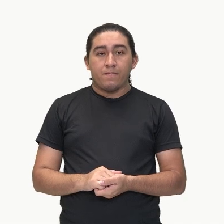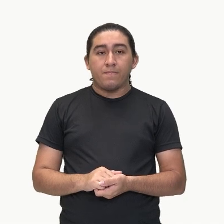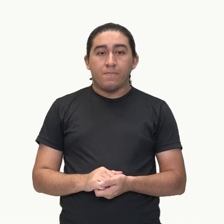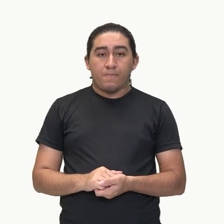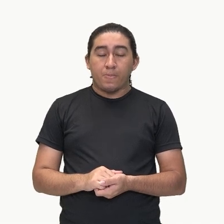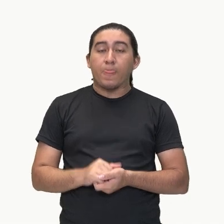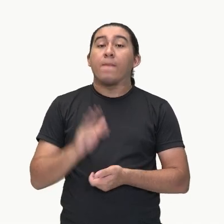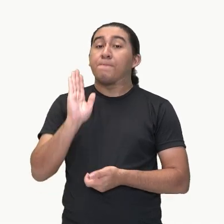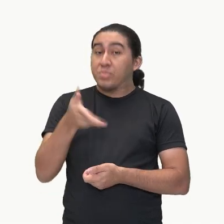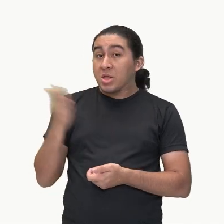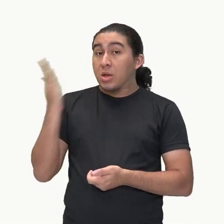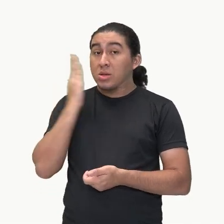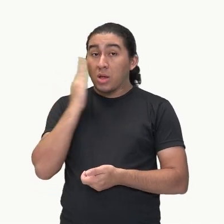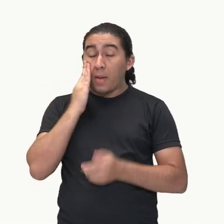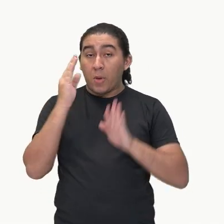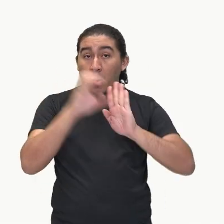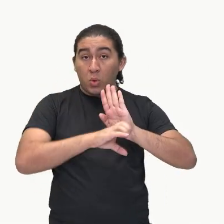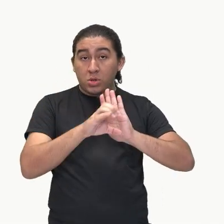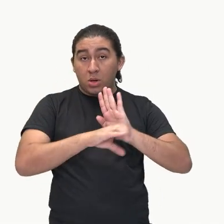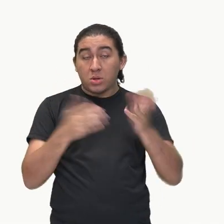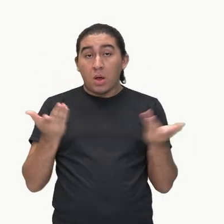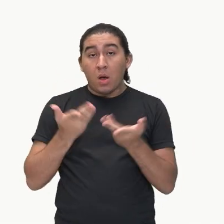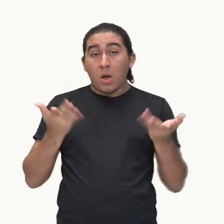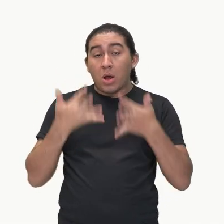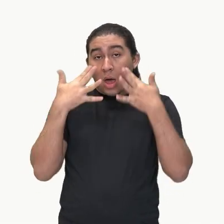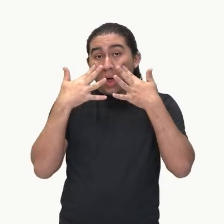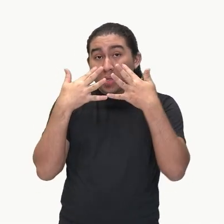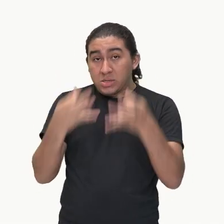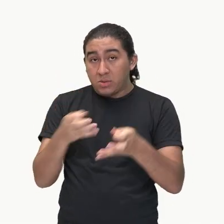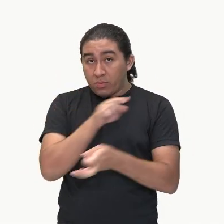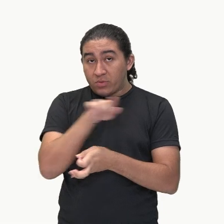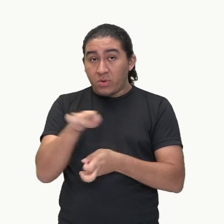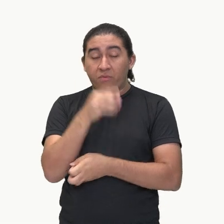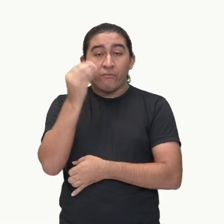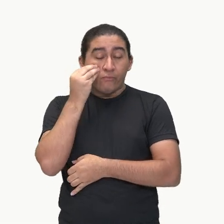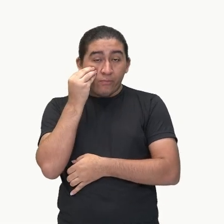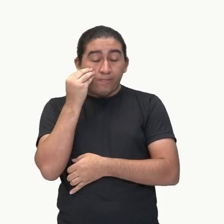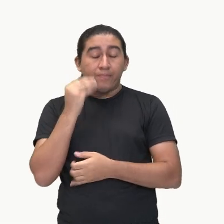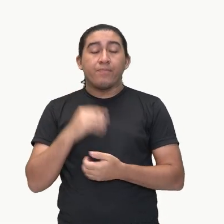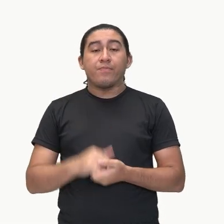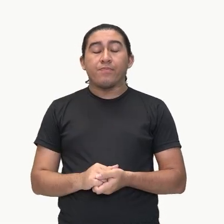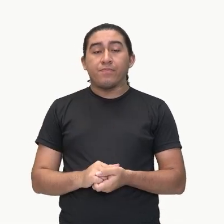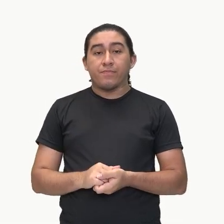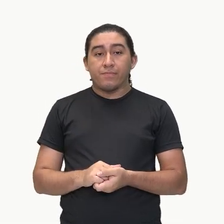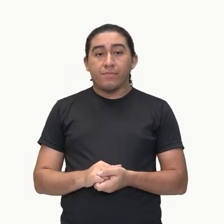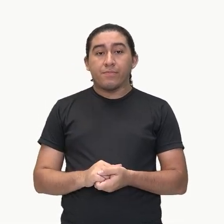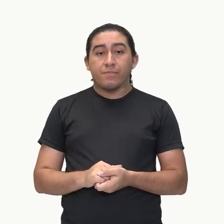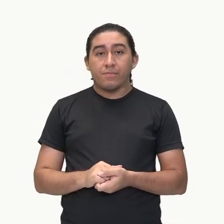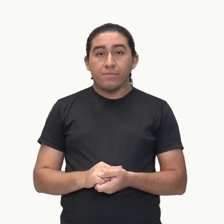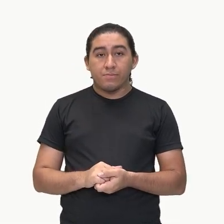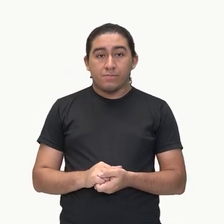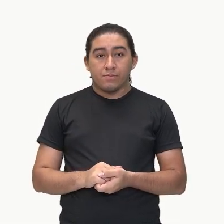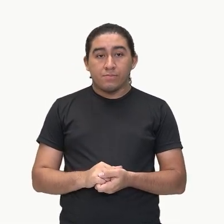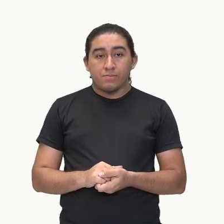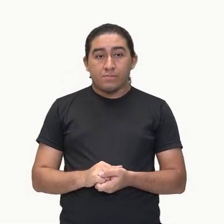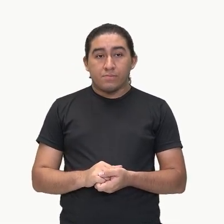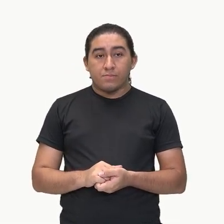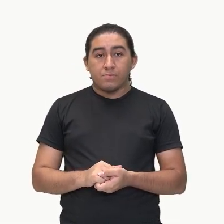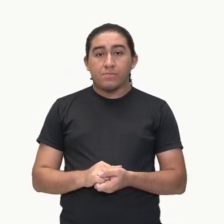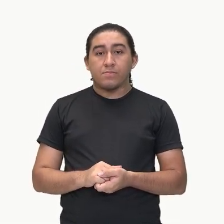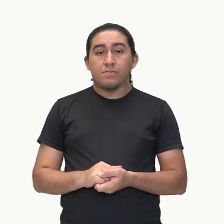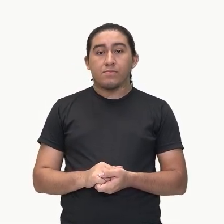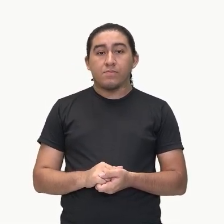conceito, eu quero chamar a atenção para vocês. Agora, nesse momento, nós vamos verificar,